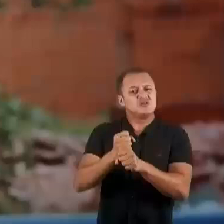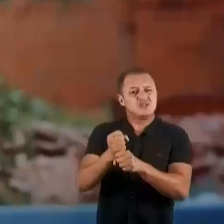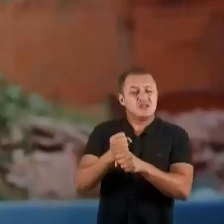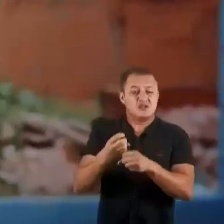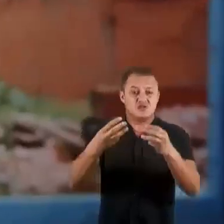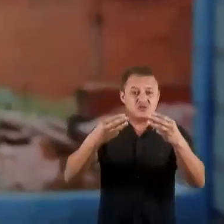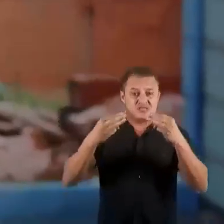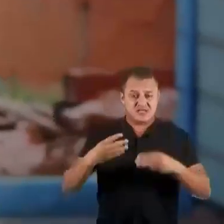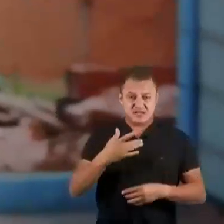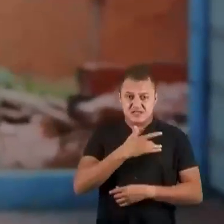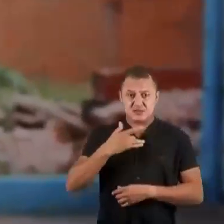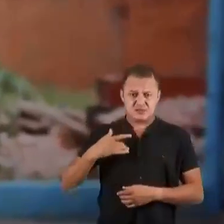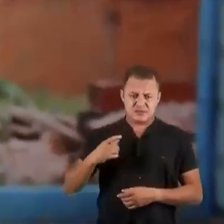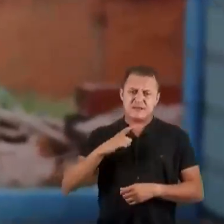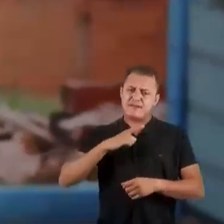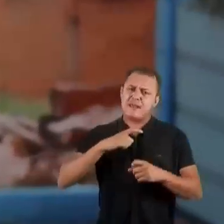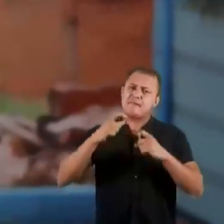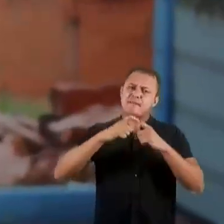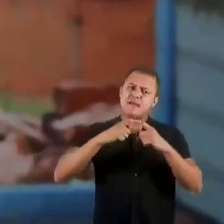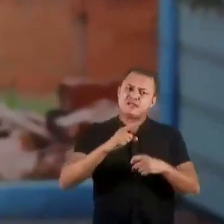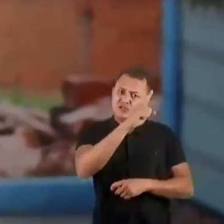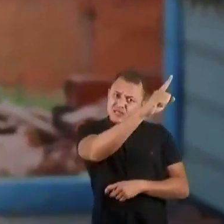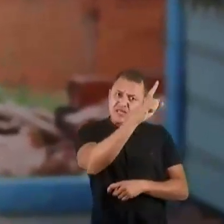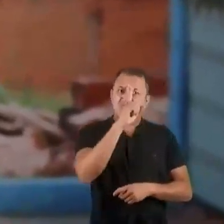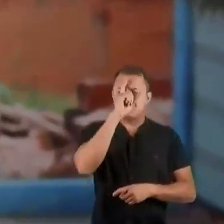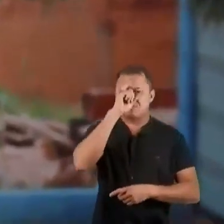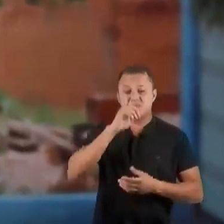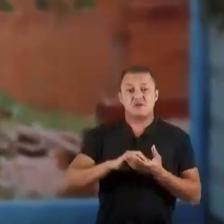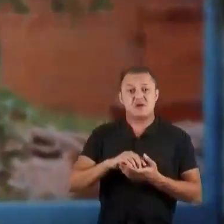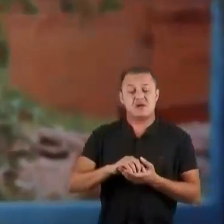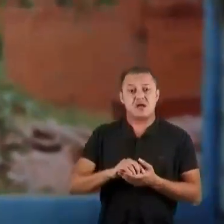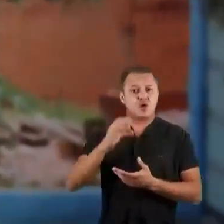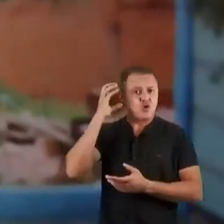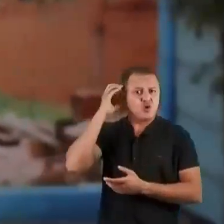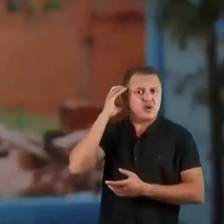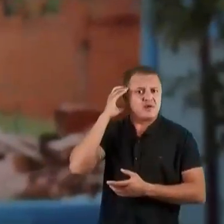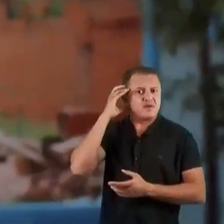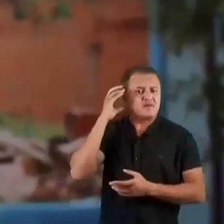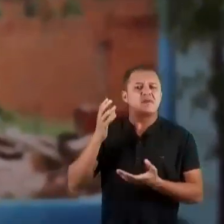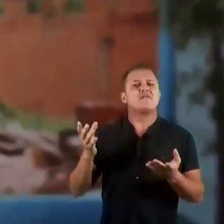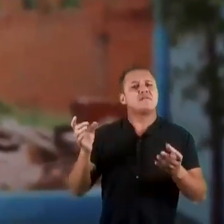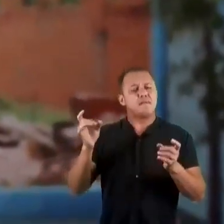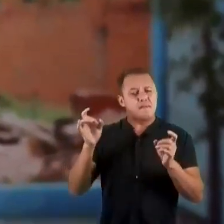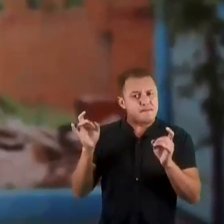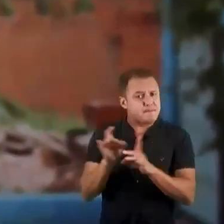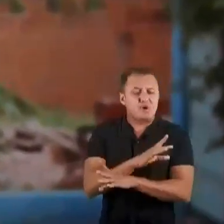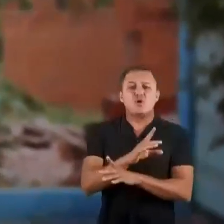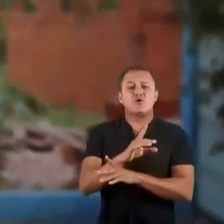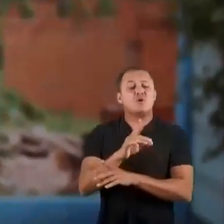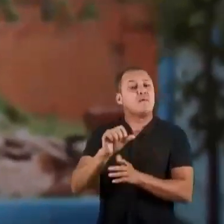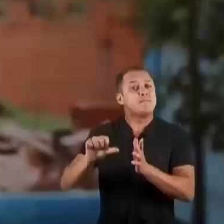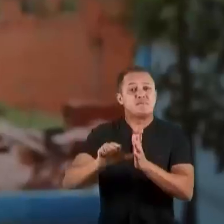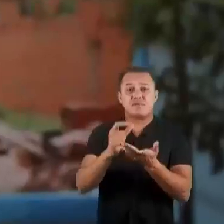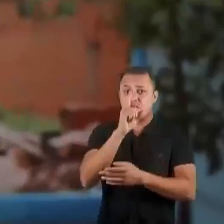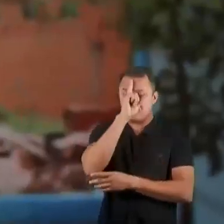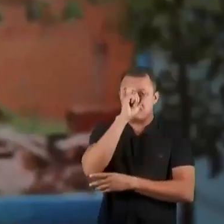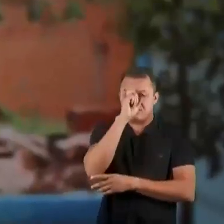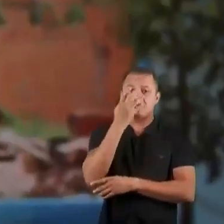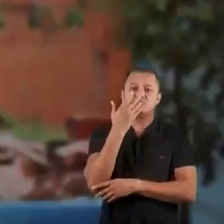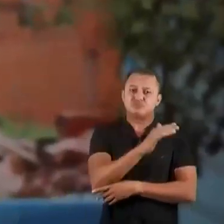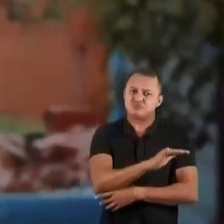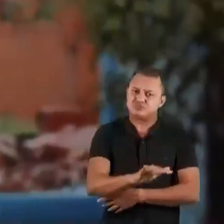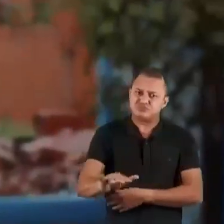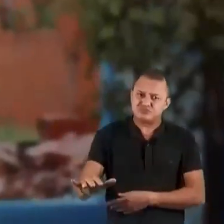reais todos os anos, do Ministério da Saúde, para ter médico no posto de saúde. E Cuiabá terá finalmente